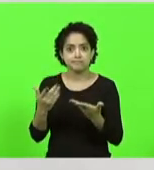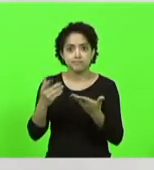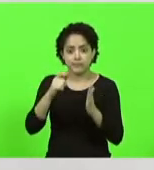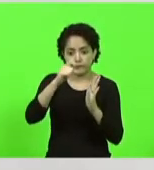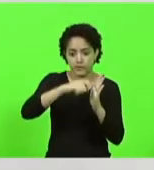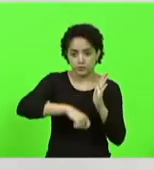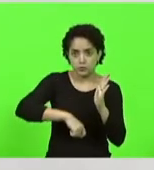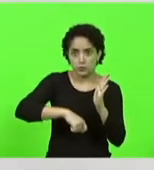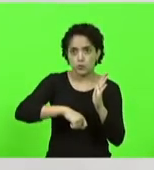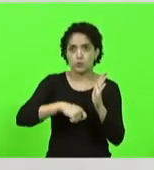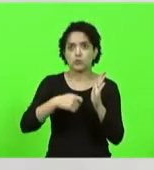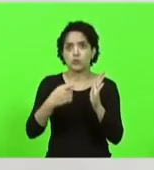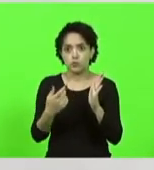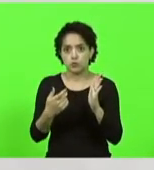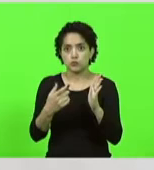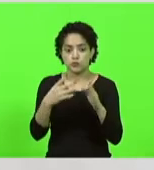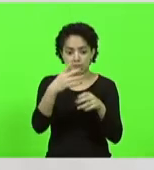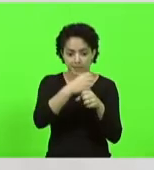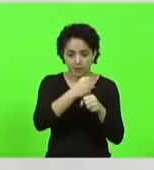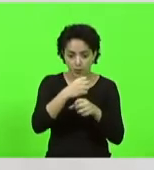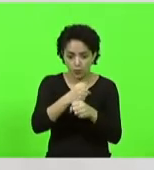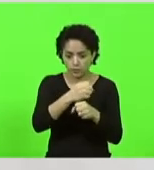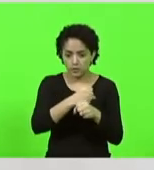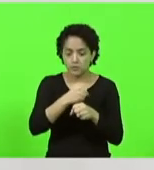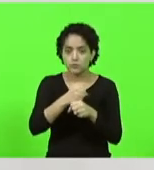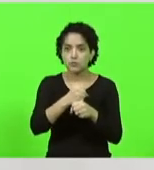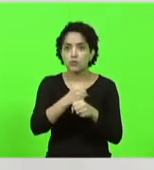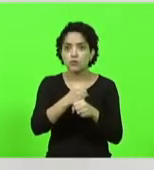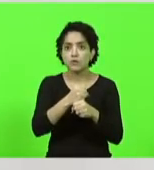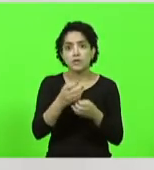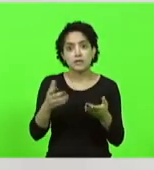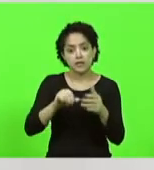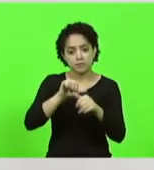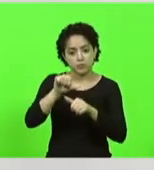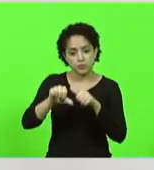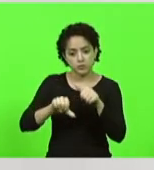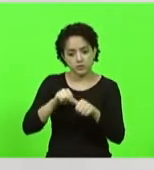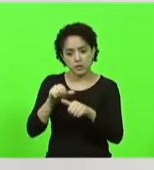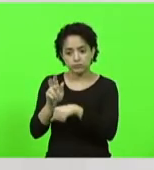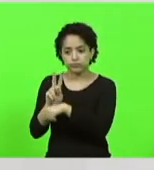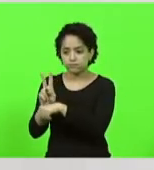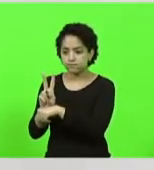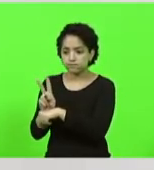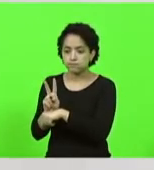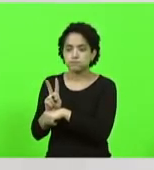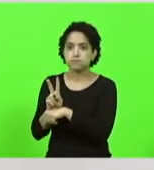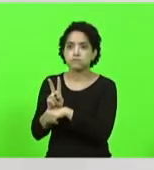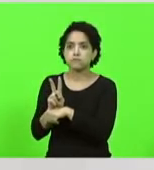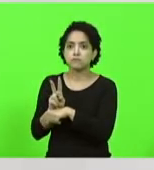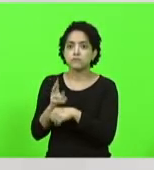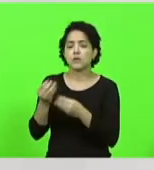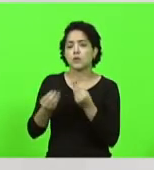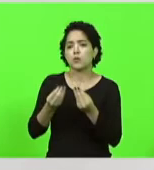para contador e querem virar auditores como assim